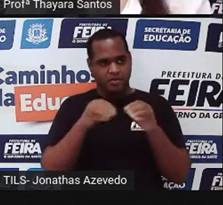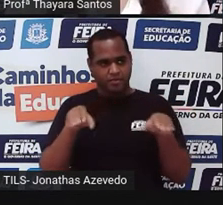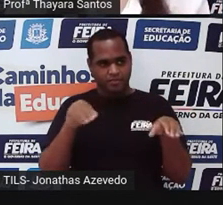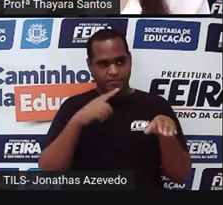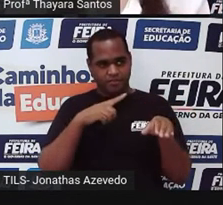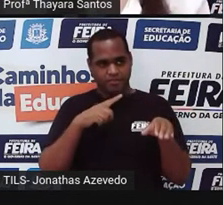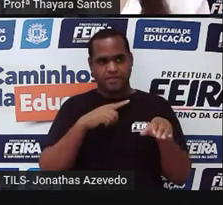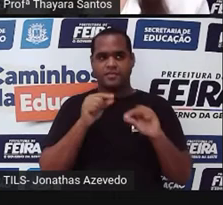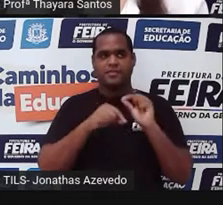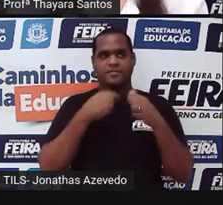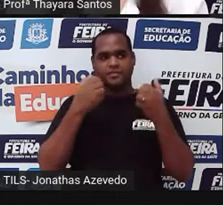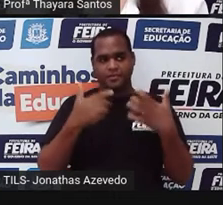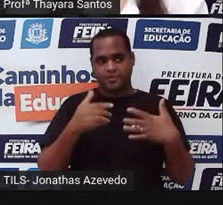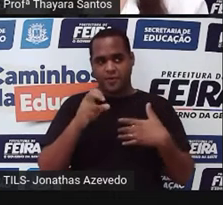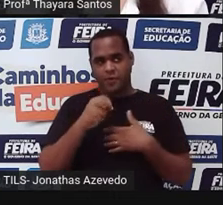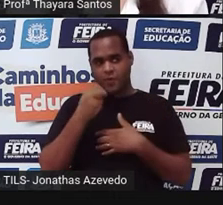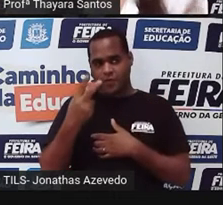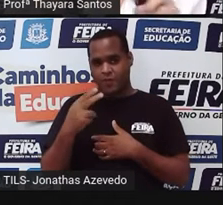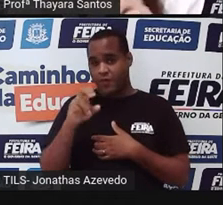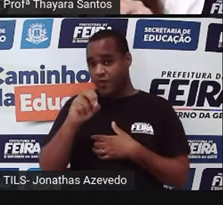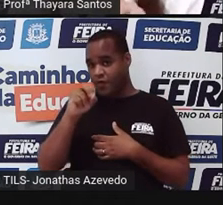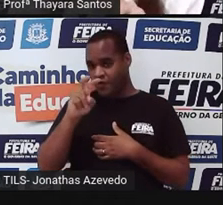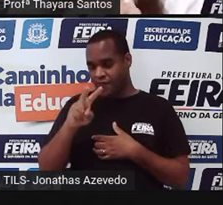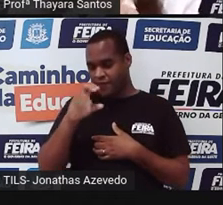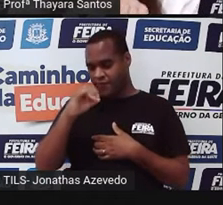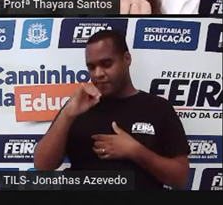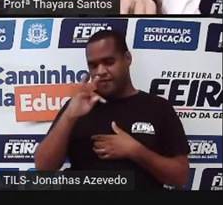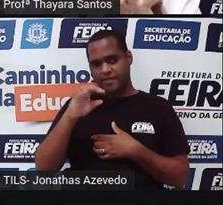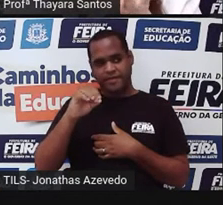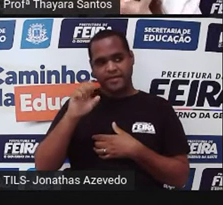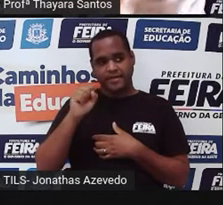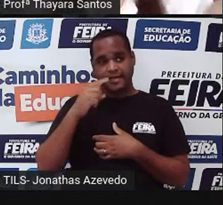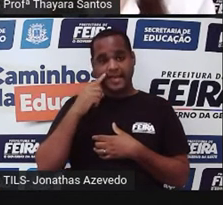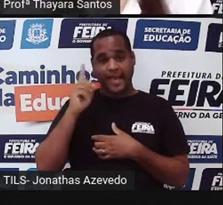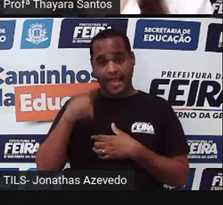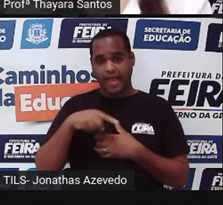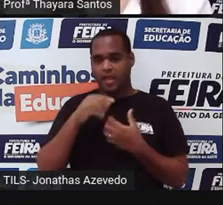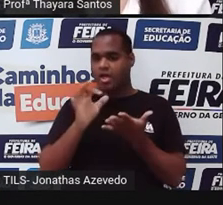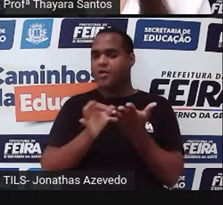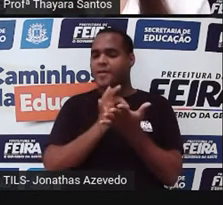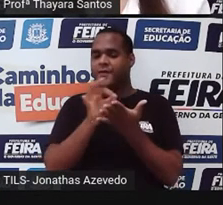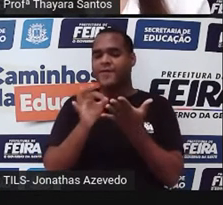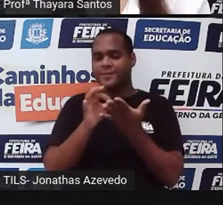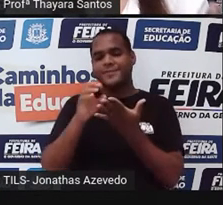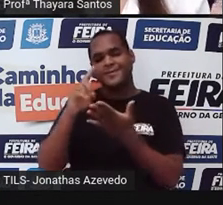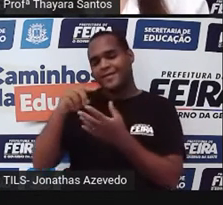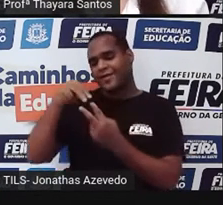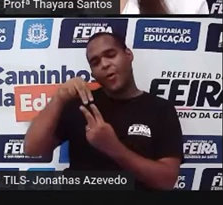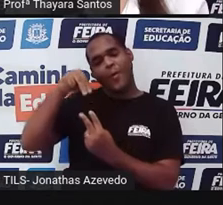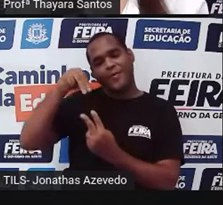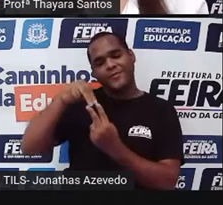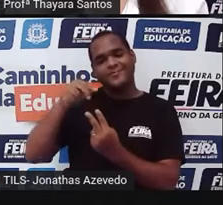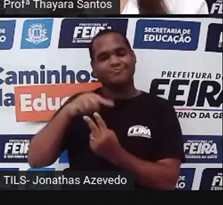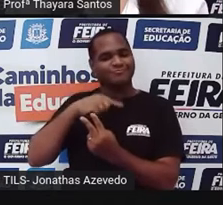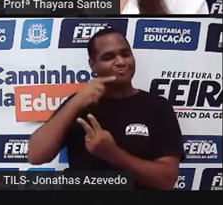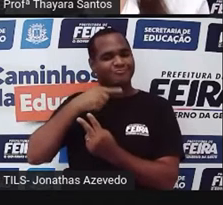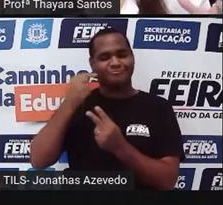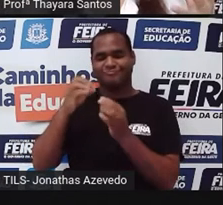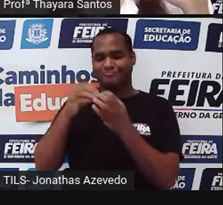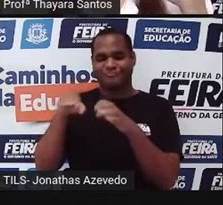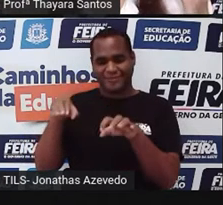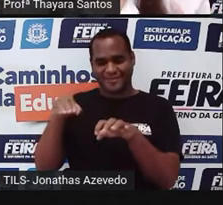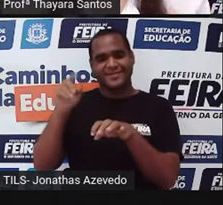espermatozoide ou do ovócito, os cromossomos, eles não se separaram para ocorrer a formação dessas células.